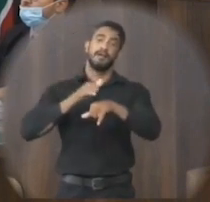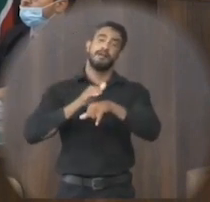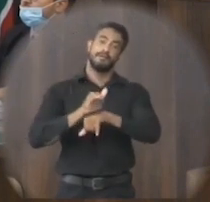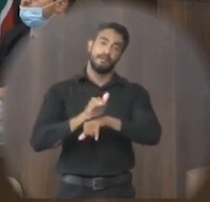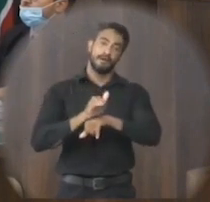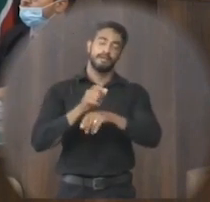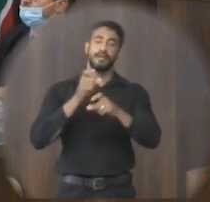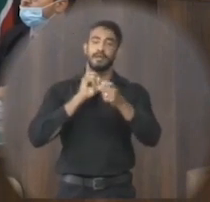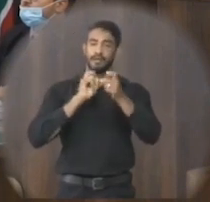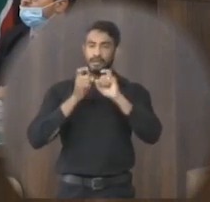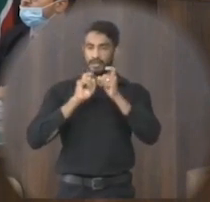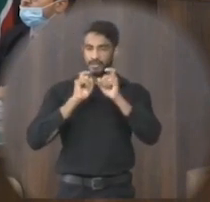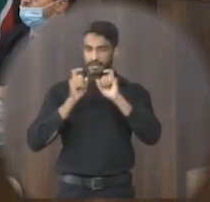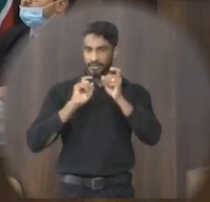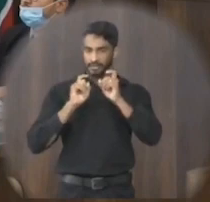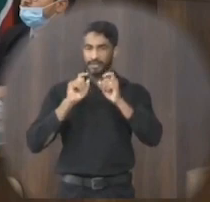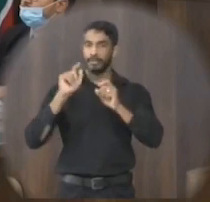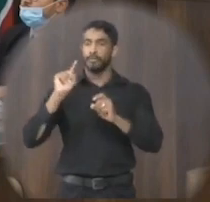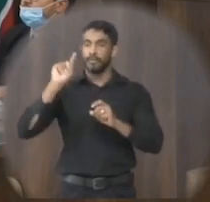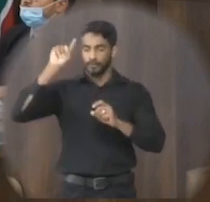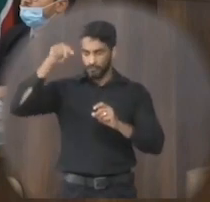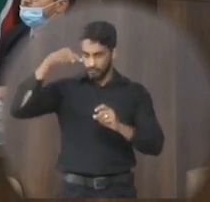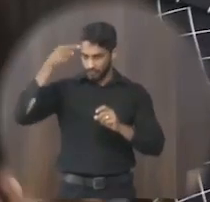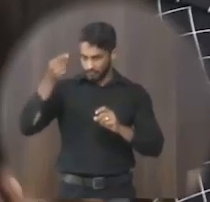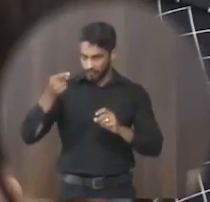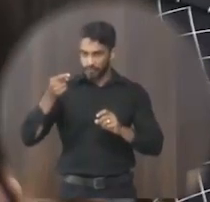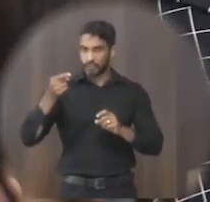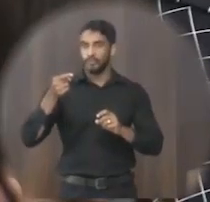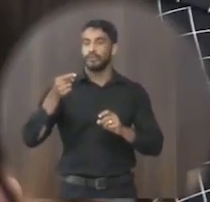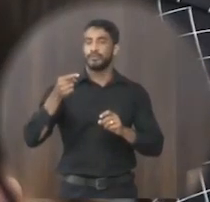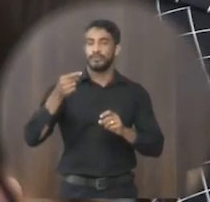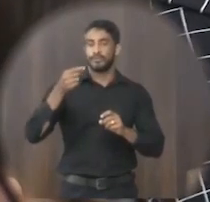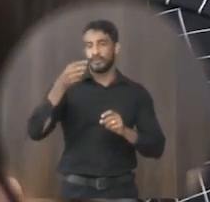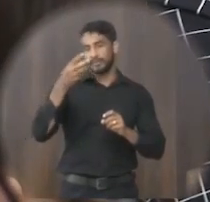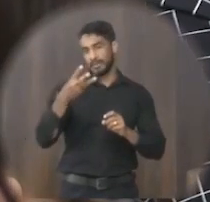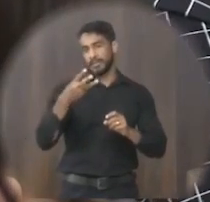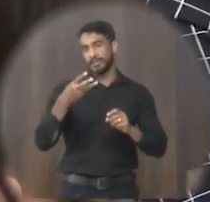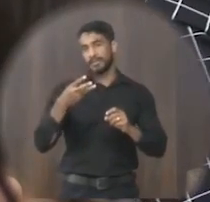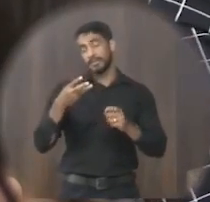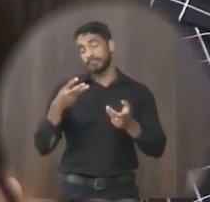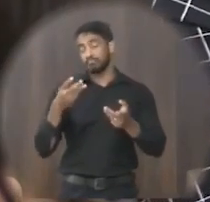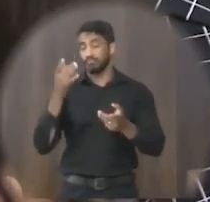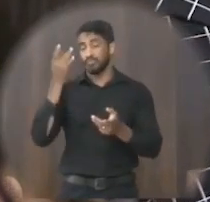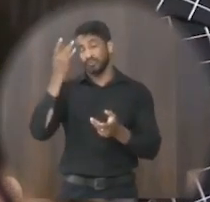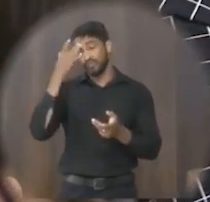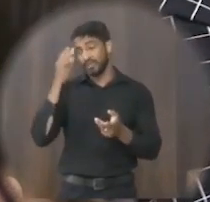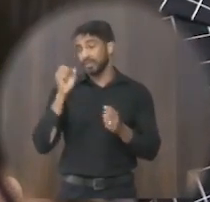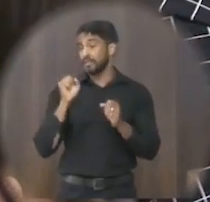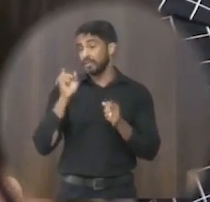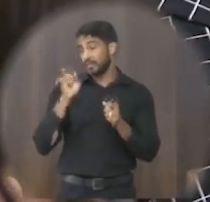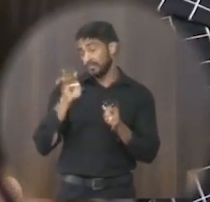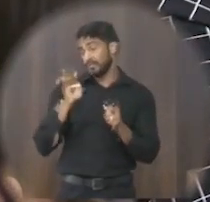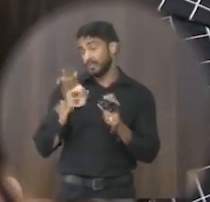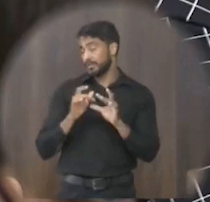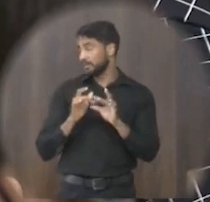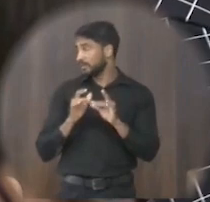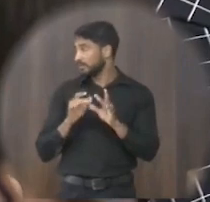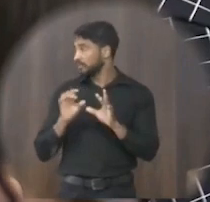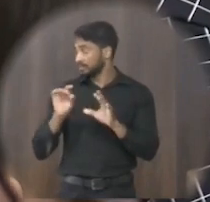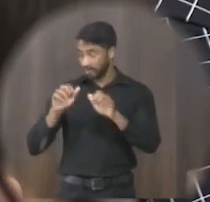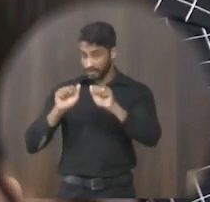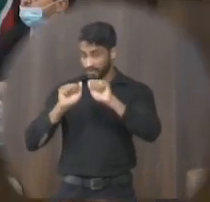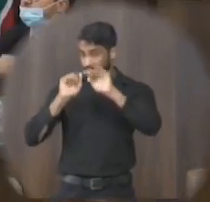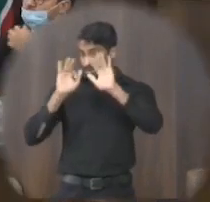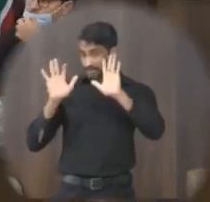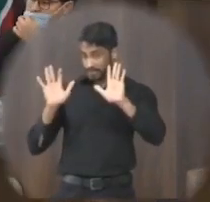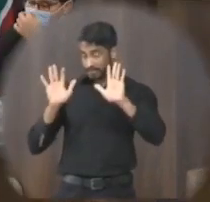nessa reunião aí aí os outros os outros três que ficarem eu não sei se vão se tem disponibilidade é esclarecimento